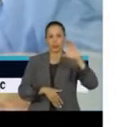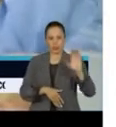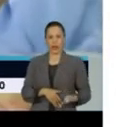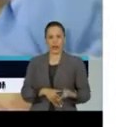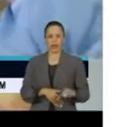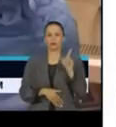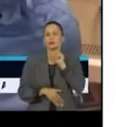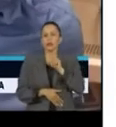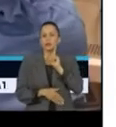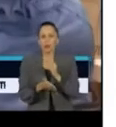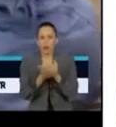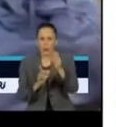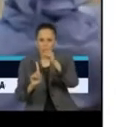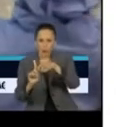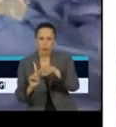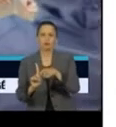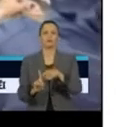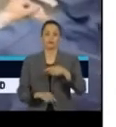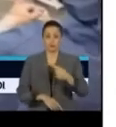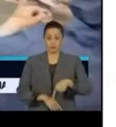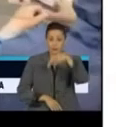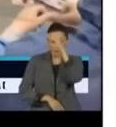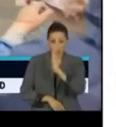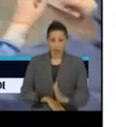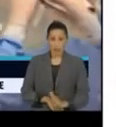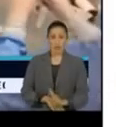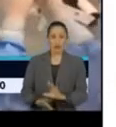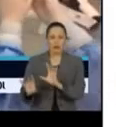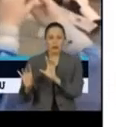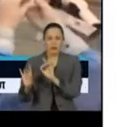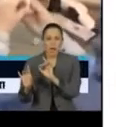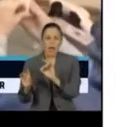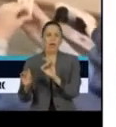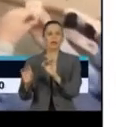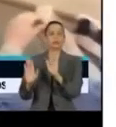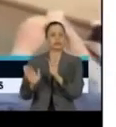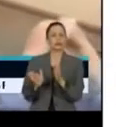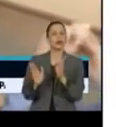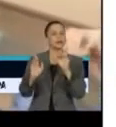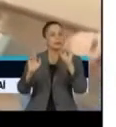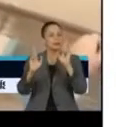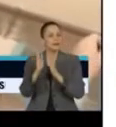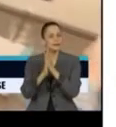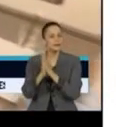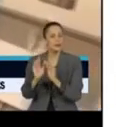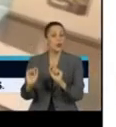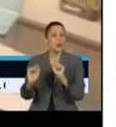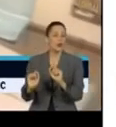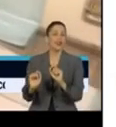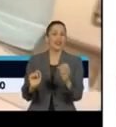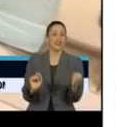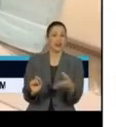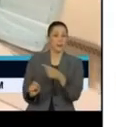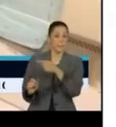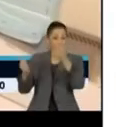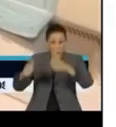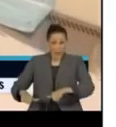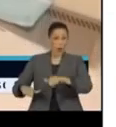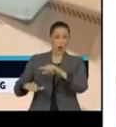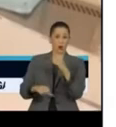começo deste mês. Aqui no Brasil, uma técnica é a nova esperança para evitar que casos mais graves